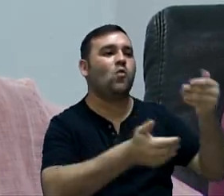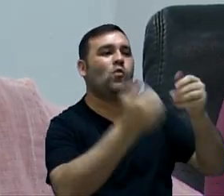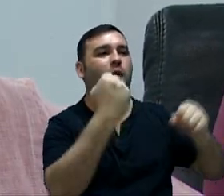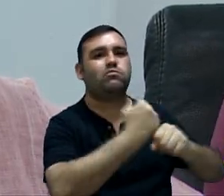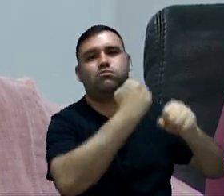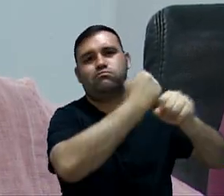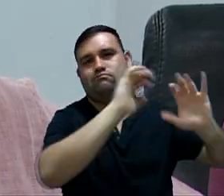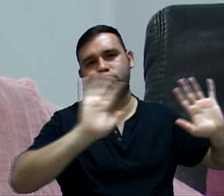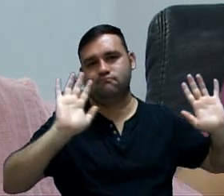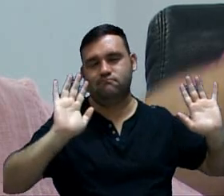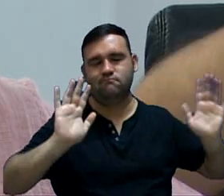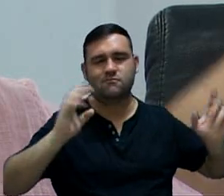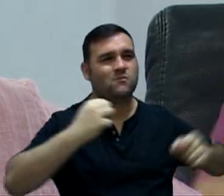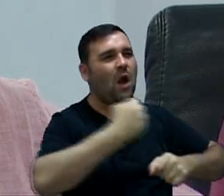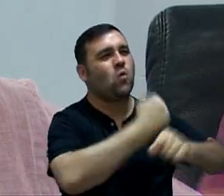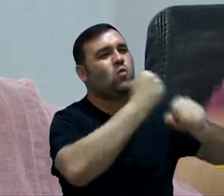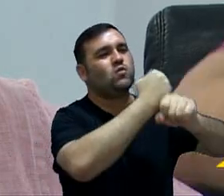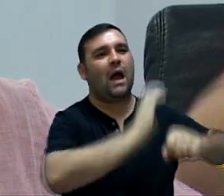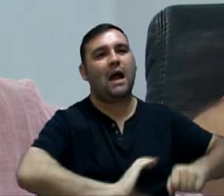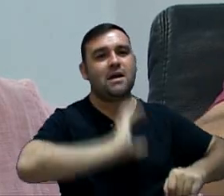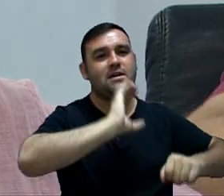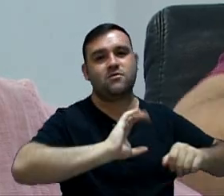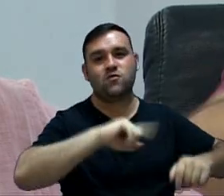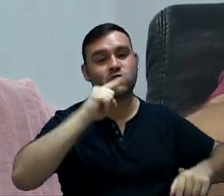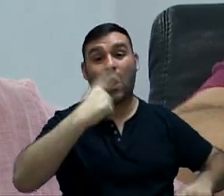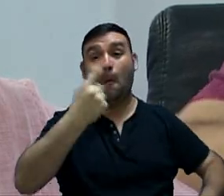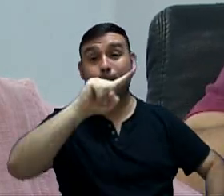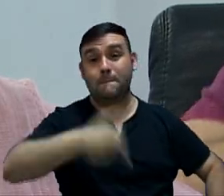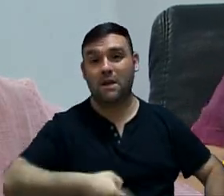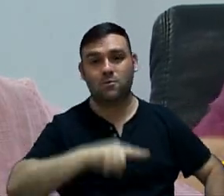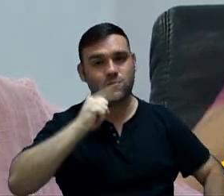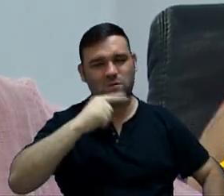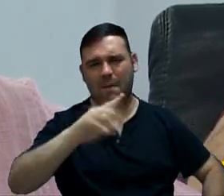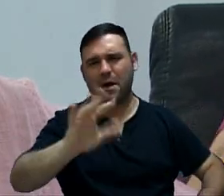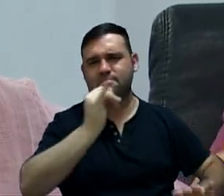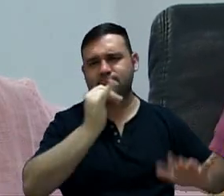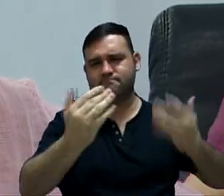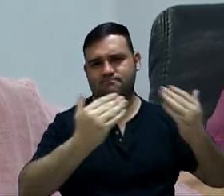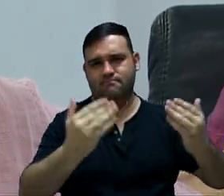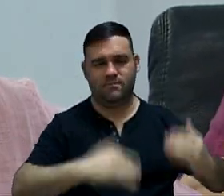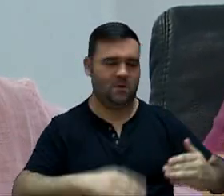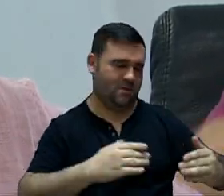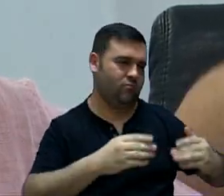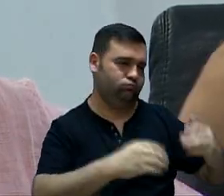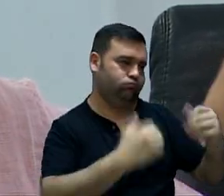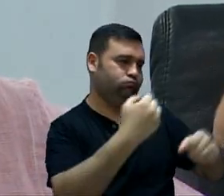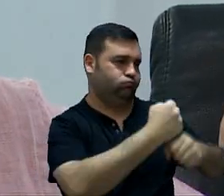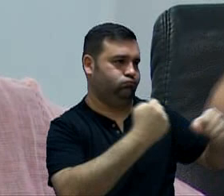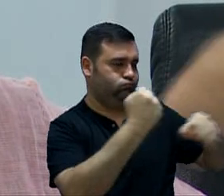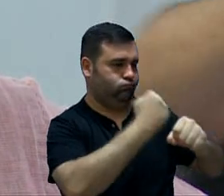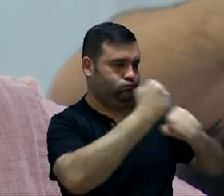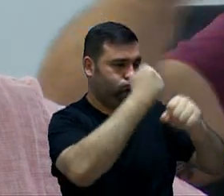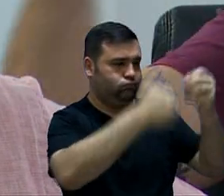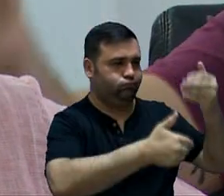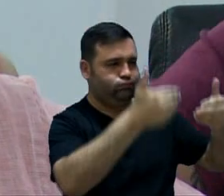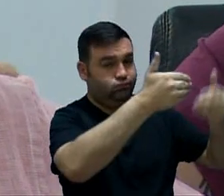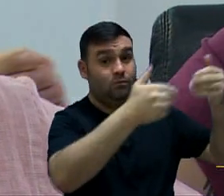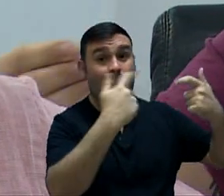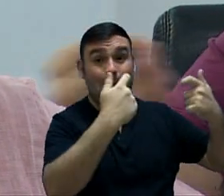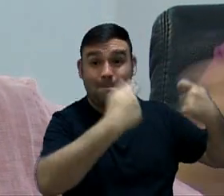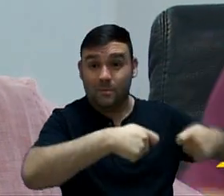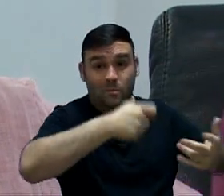coisa, por exemplo, construir uma creche. Não dá para construir uma creche com um milhão, mas estou brincando aqui. E teria que ser